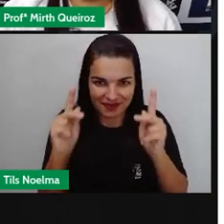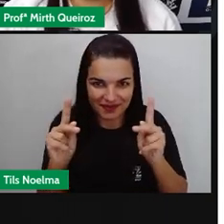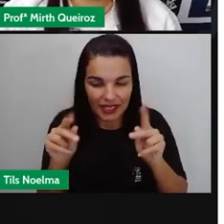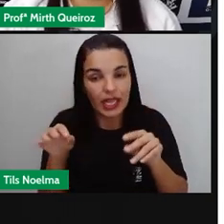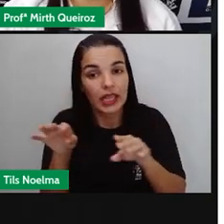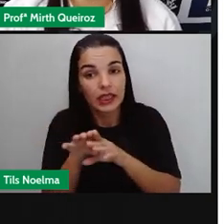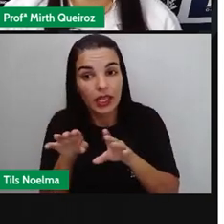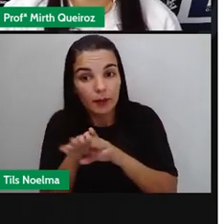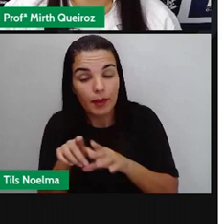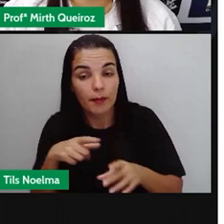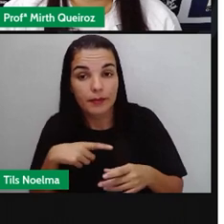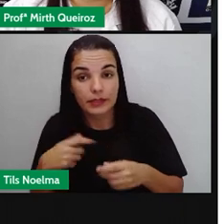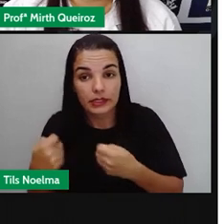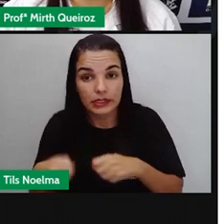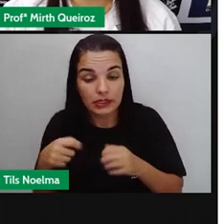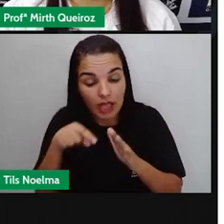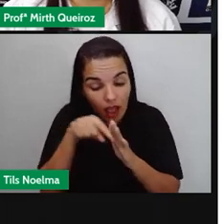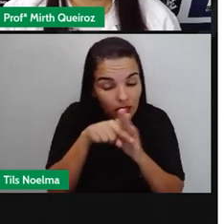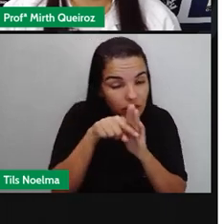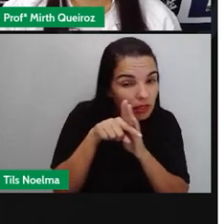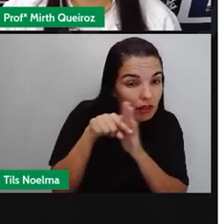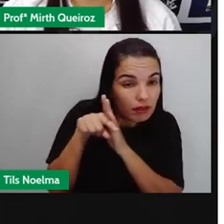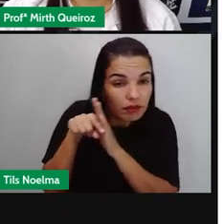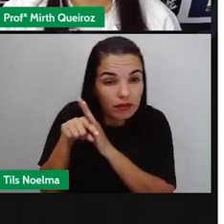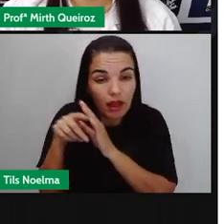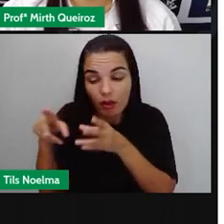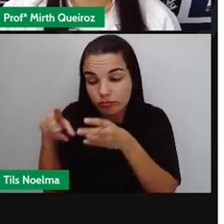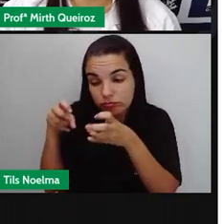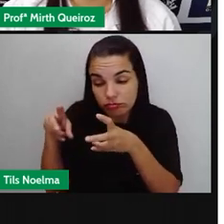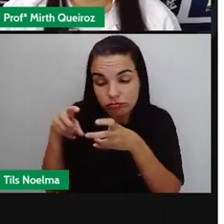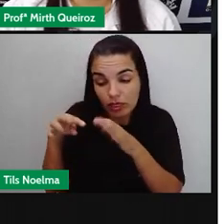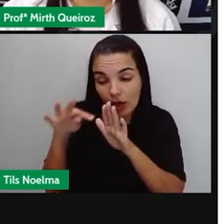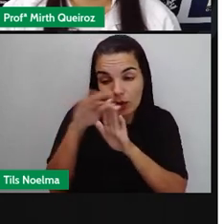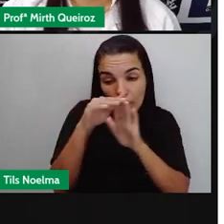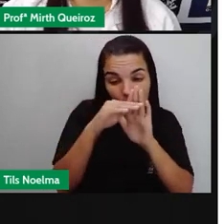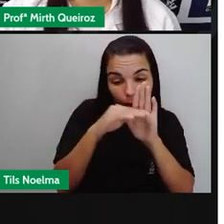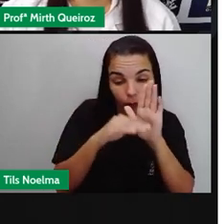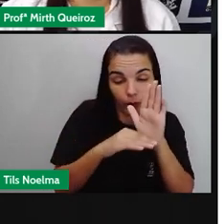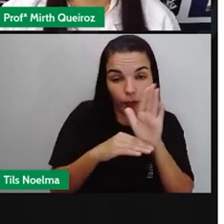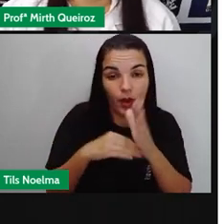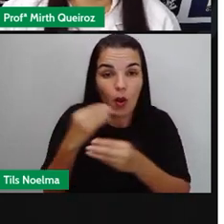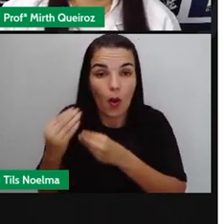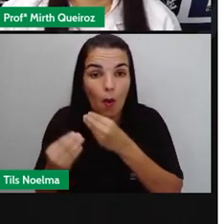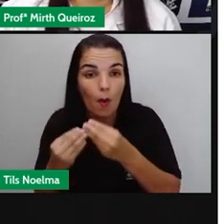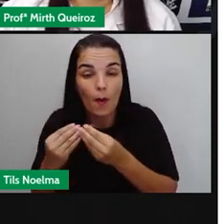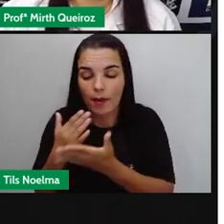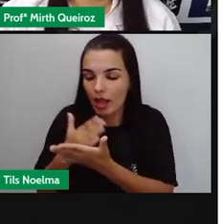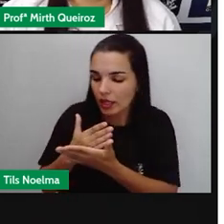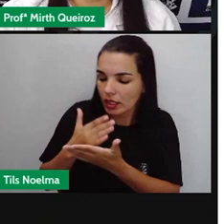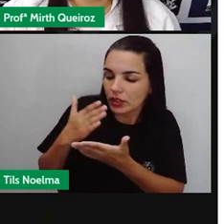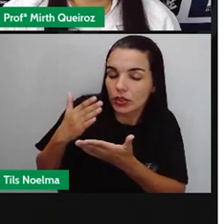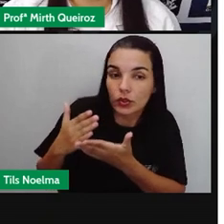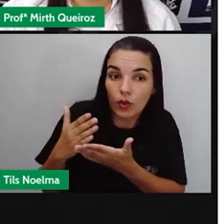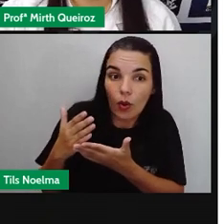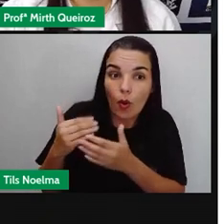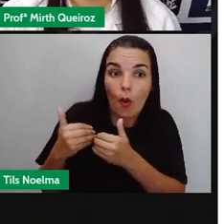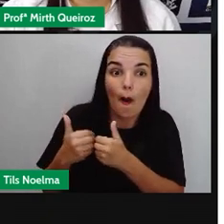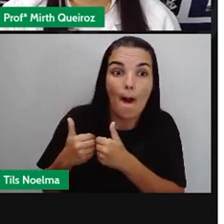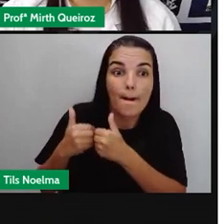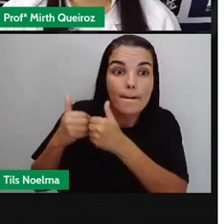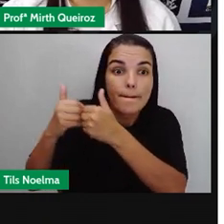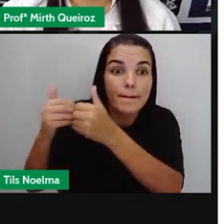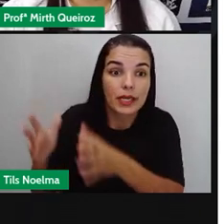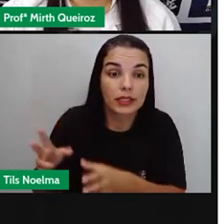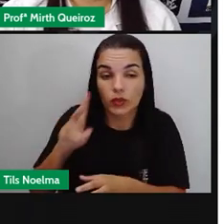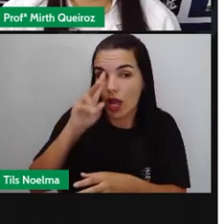nós temos Que analisar Observar A estrutura do conto Onde deve ter A introdução Neste